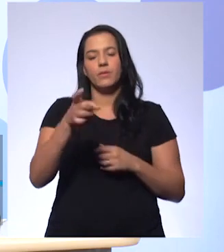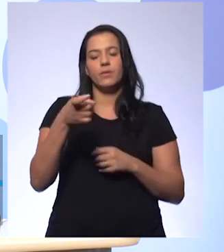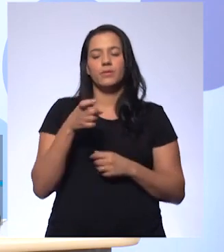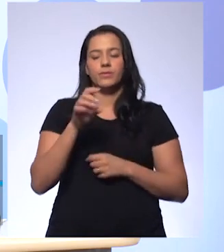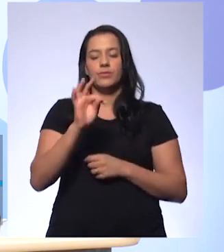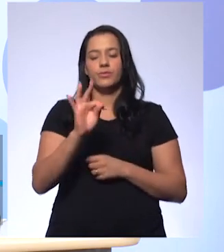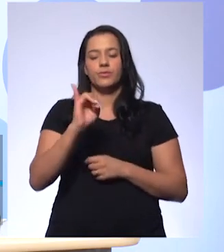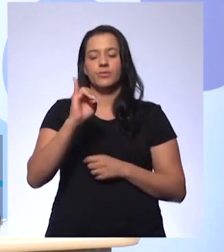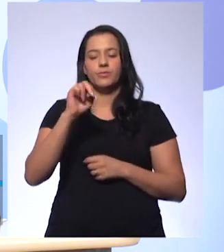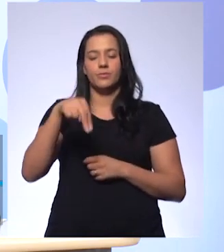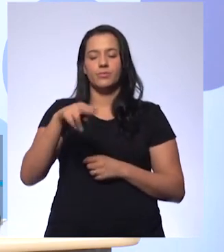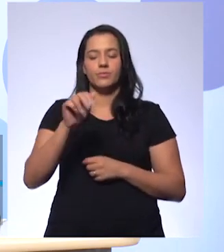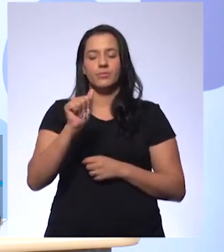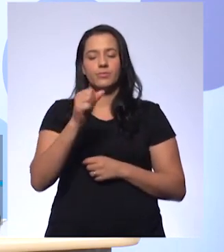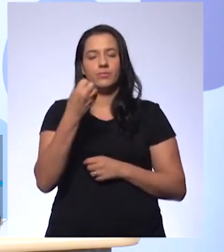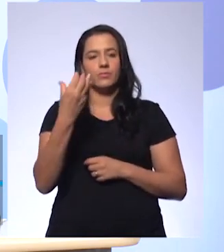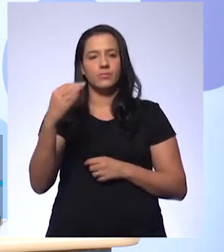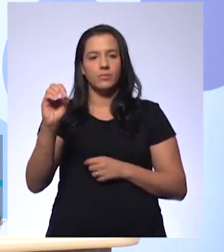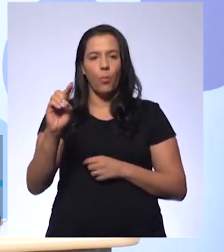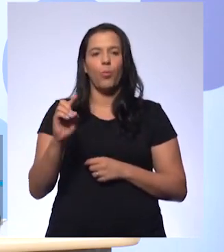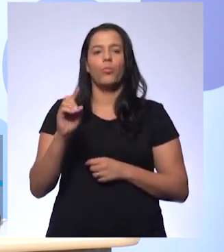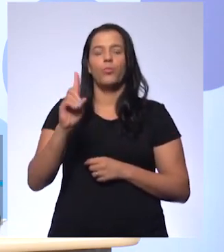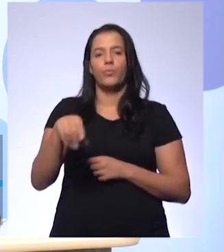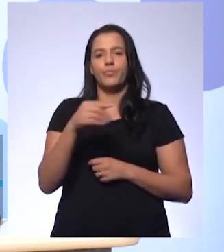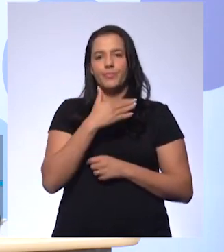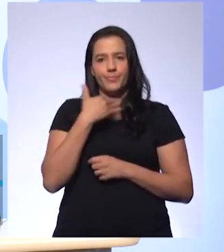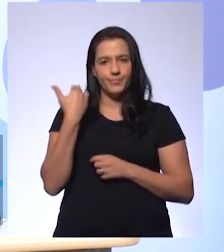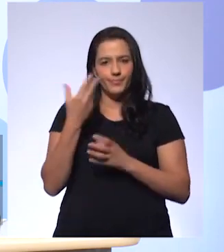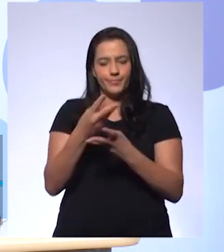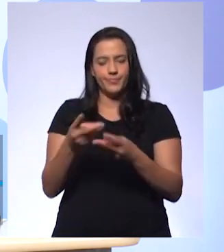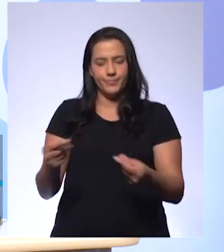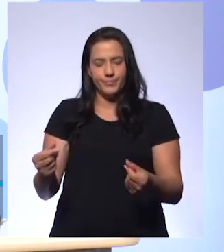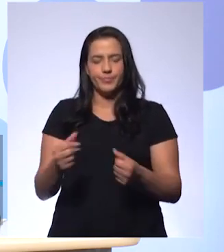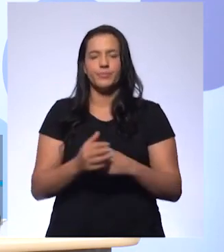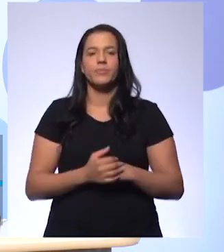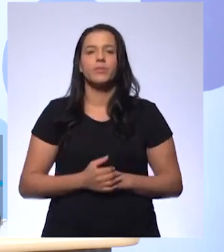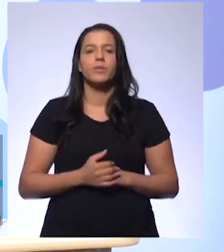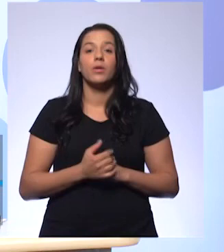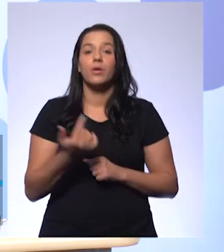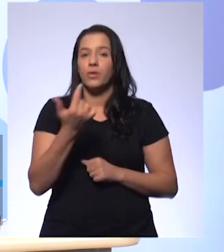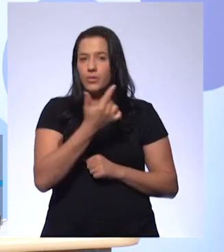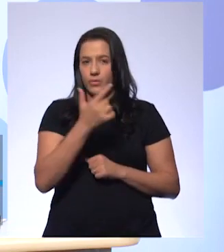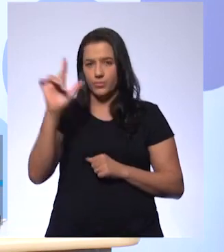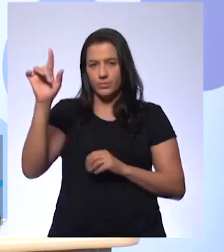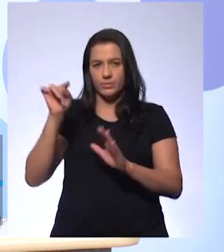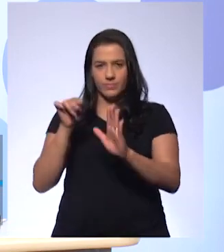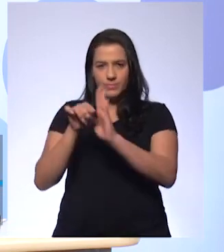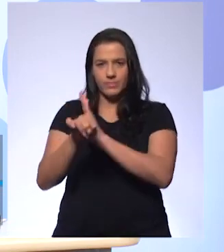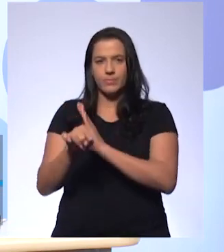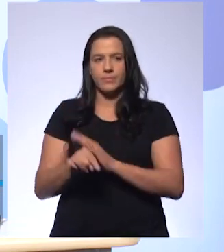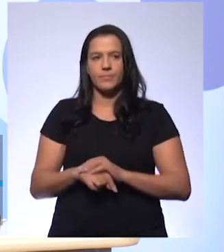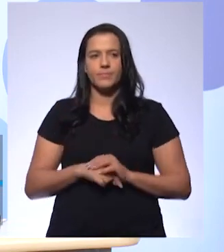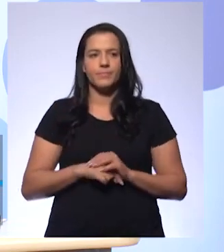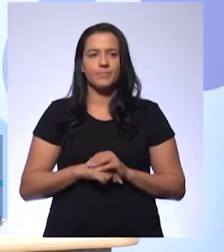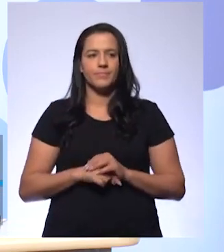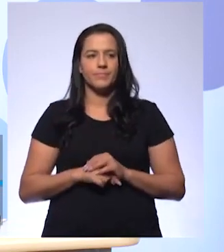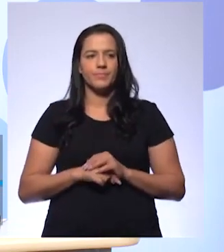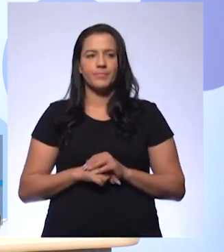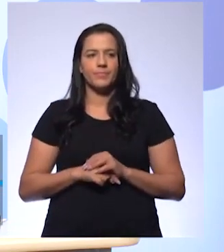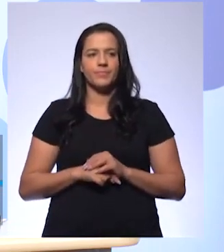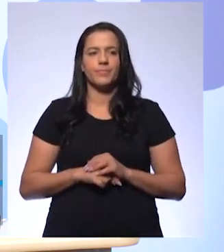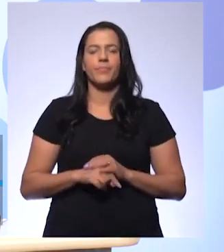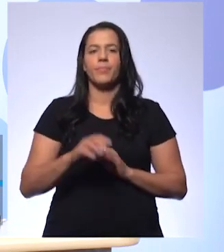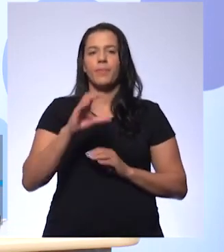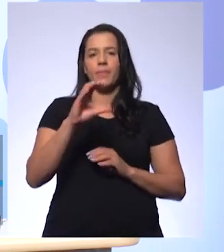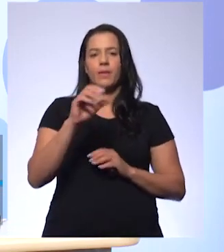Tem participação de professor aqui também bastante, viu, professor? Ó, e tem perguntas completinhas. Vamos a ela, ó. O